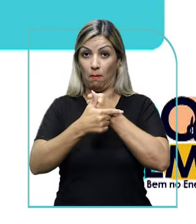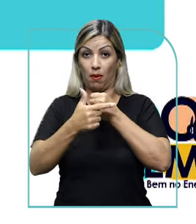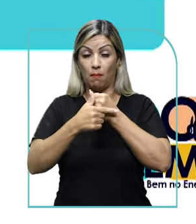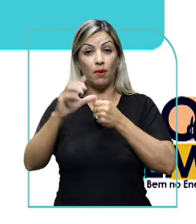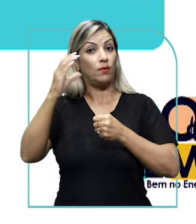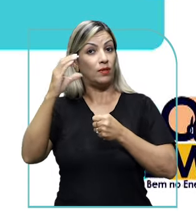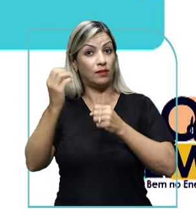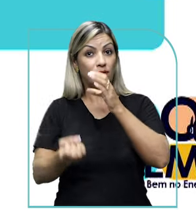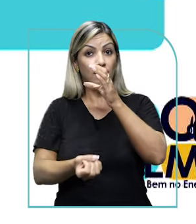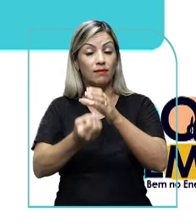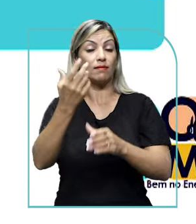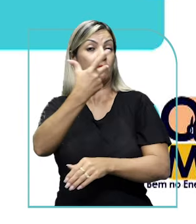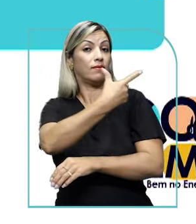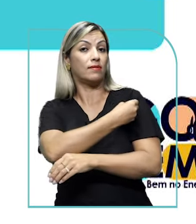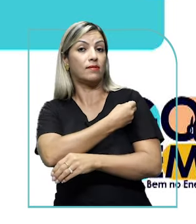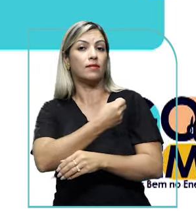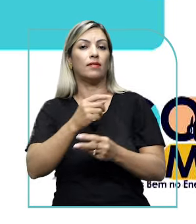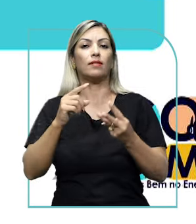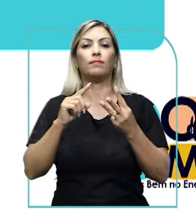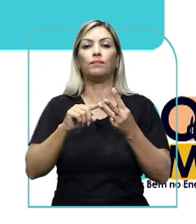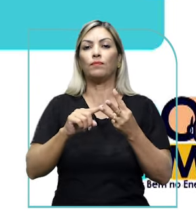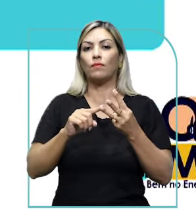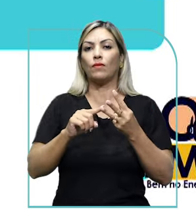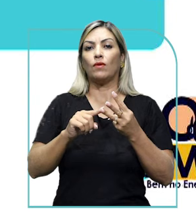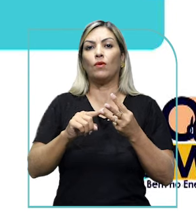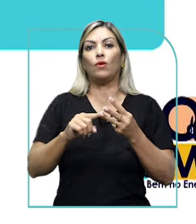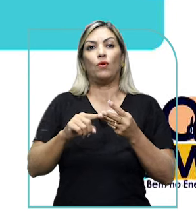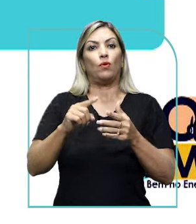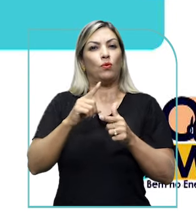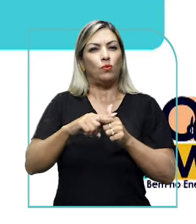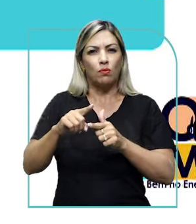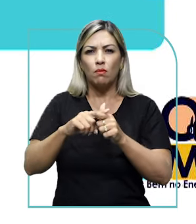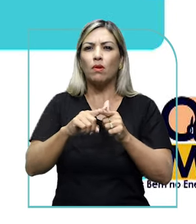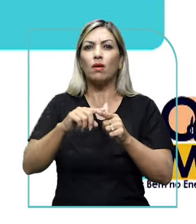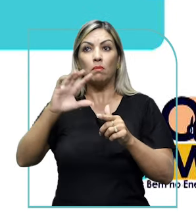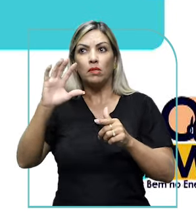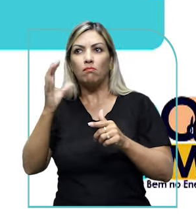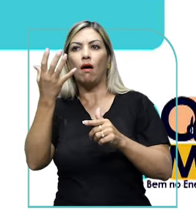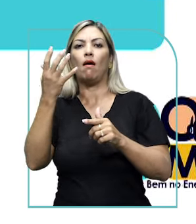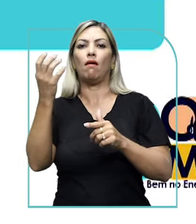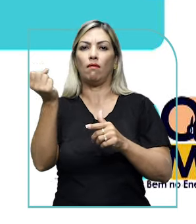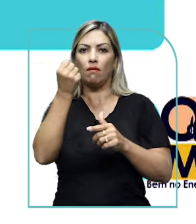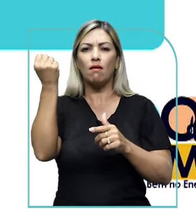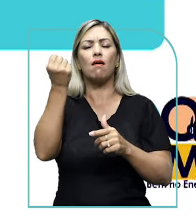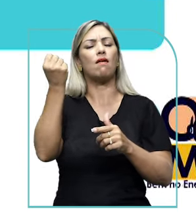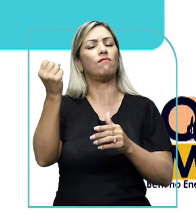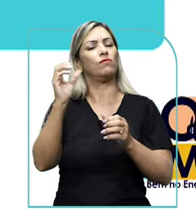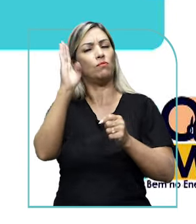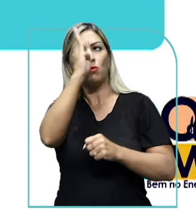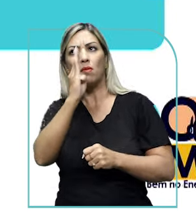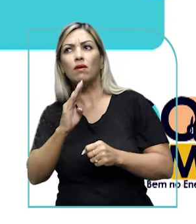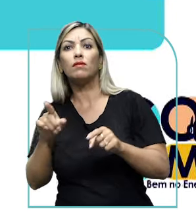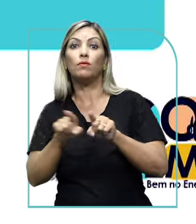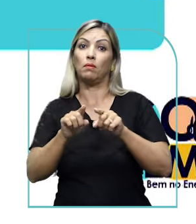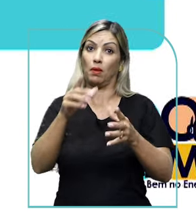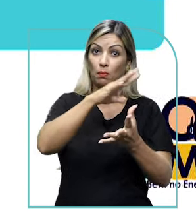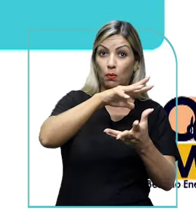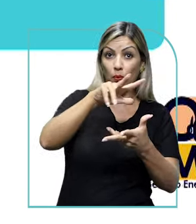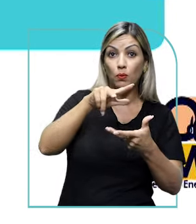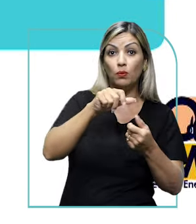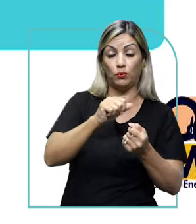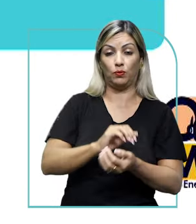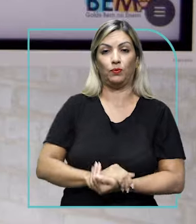ciência na criação das vacinas, o efeito que a pandemia trouxe para o Brasil e o mundo.